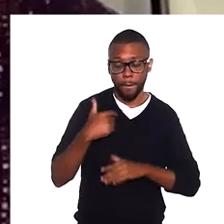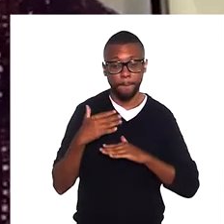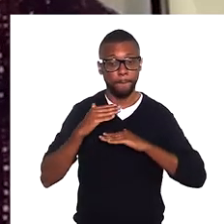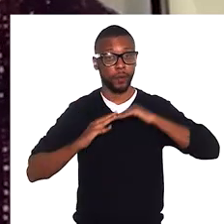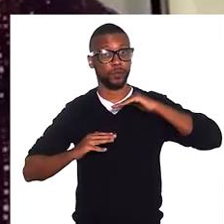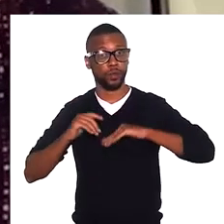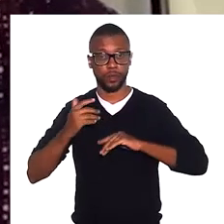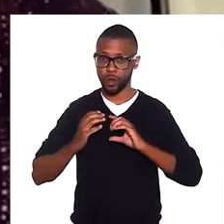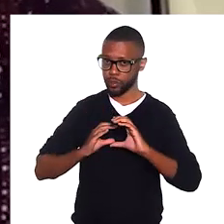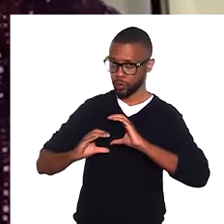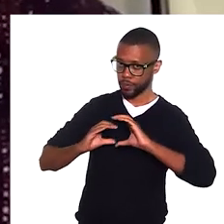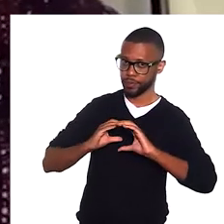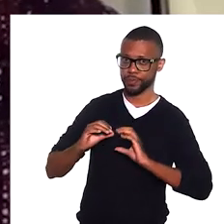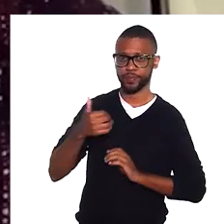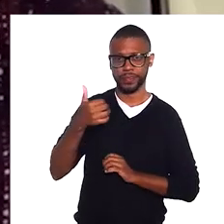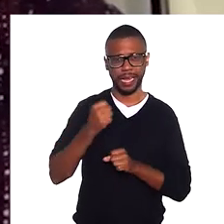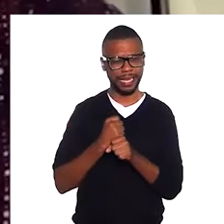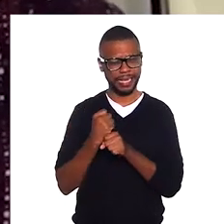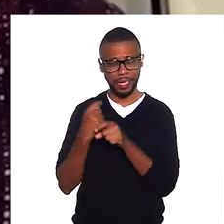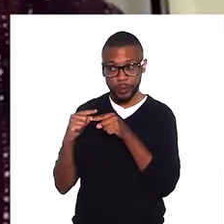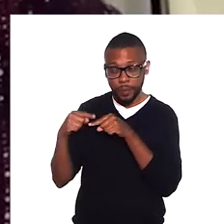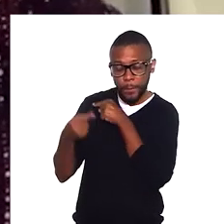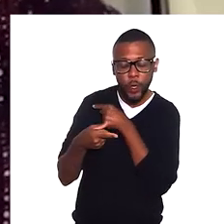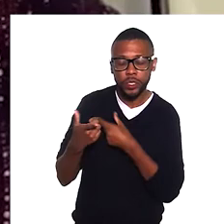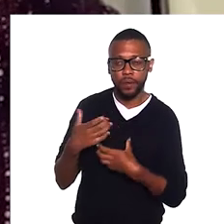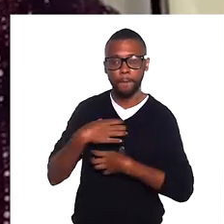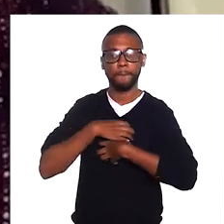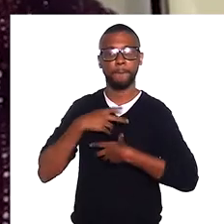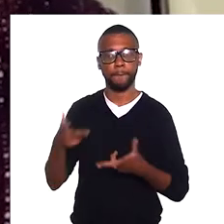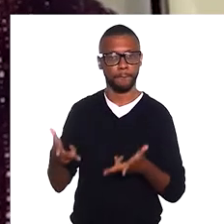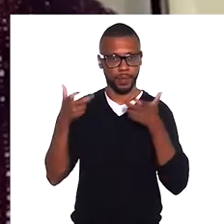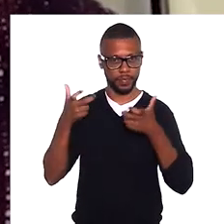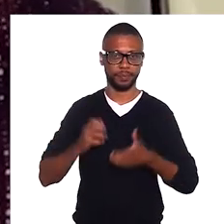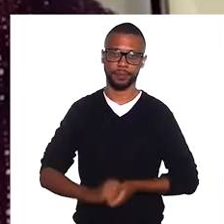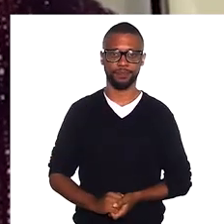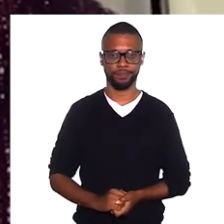comunicadores. Mas isso foi dez anos depois, talvez.